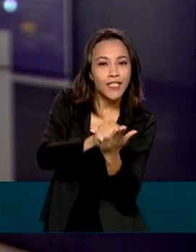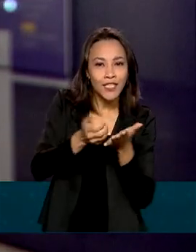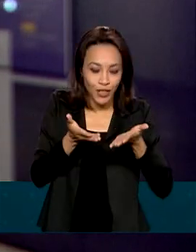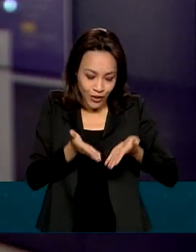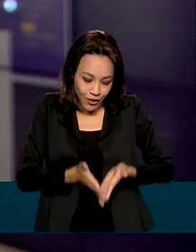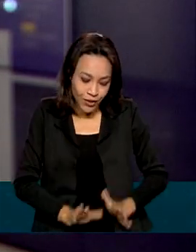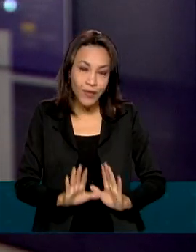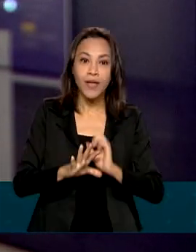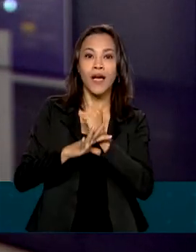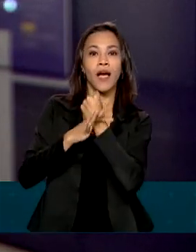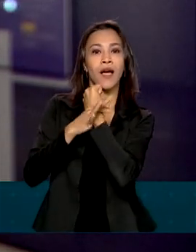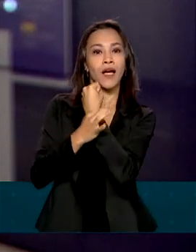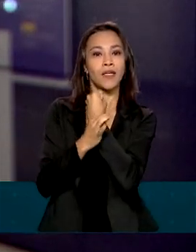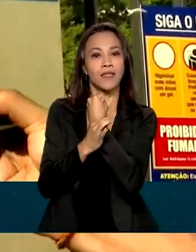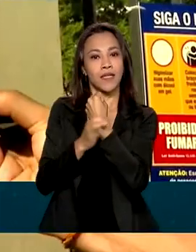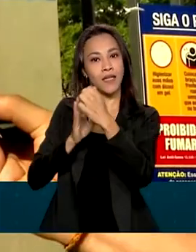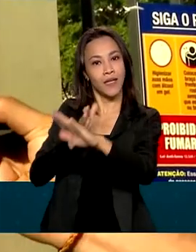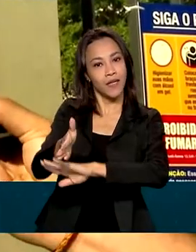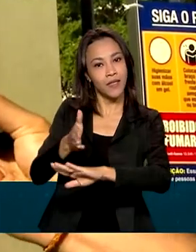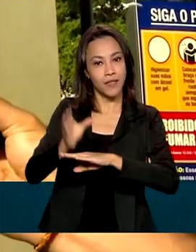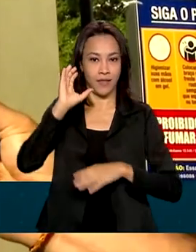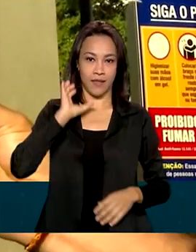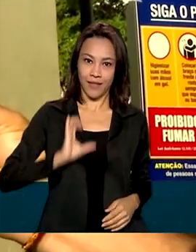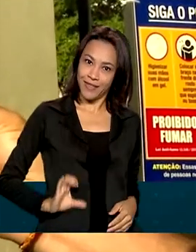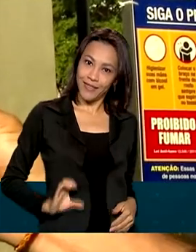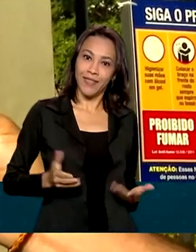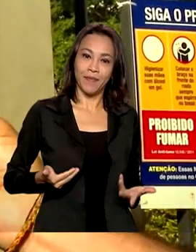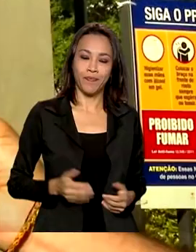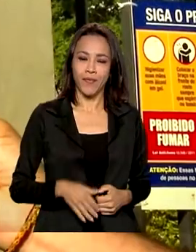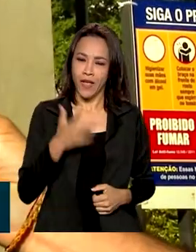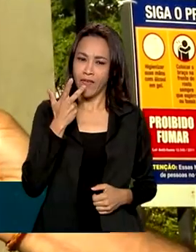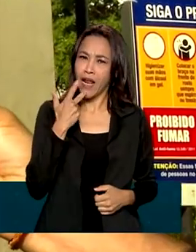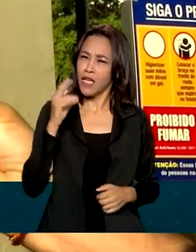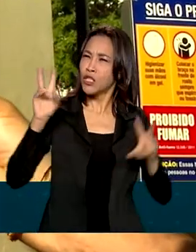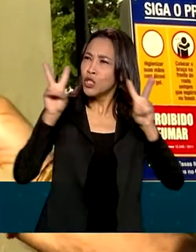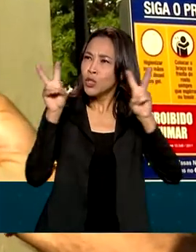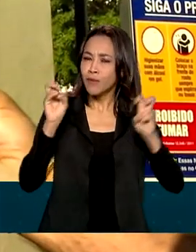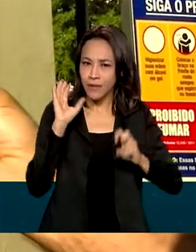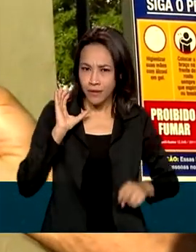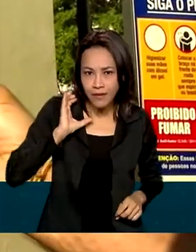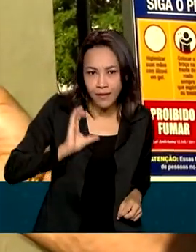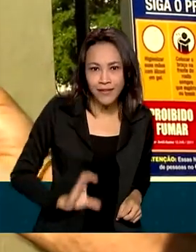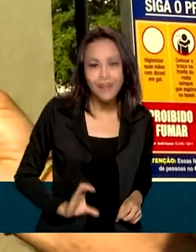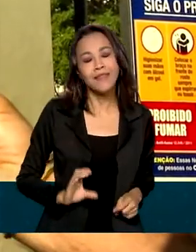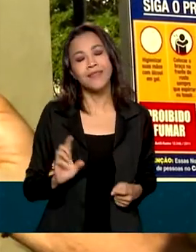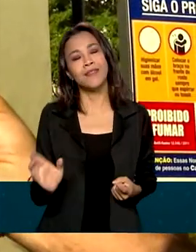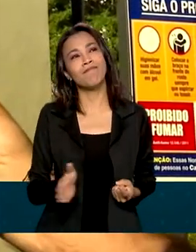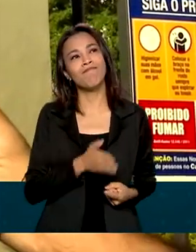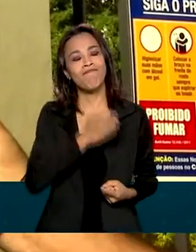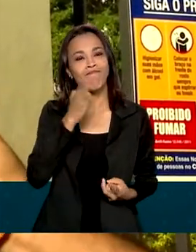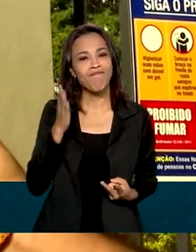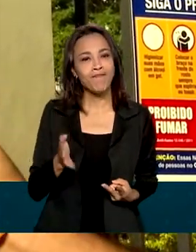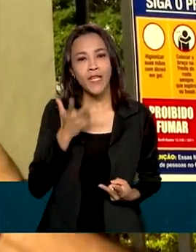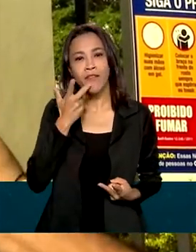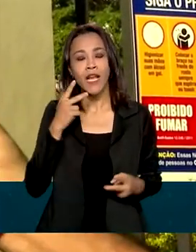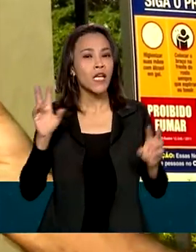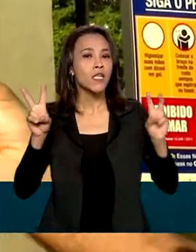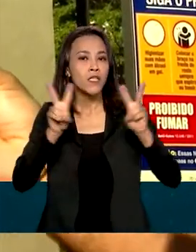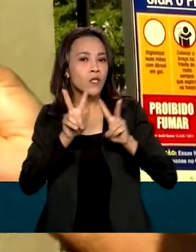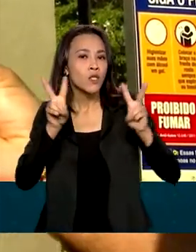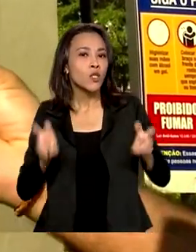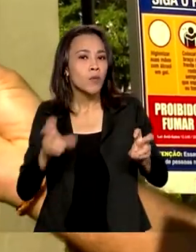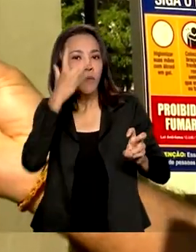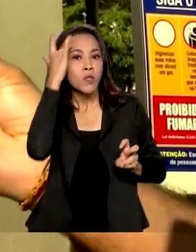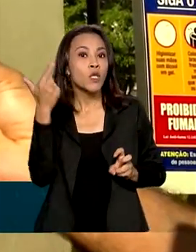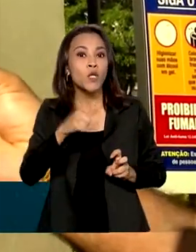acesso à cidadania no Brasil. Falar sobre cidadania, falar sobre pessoas que não têm sua